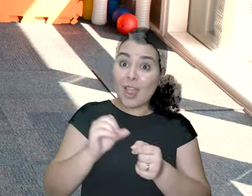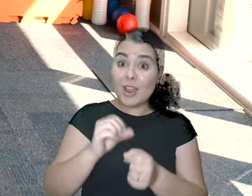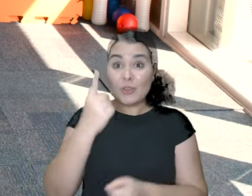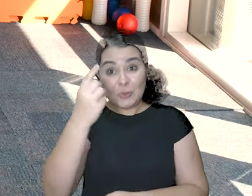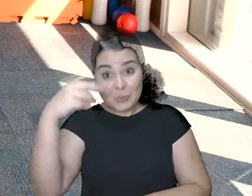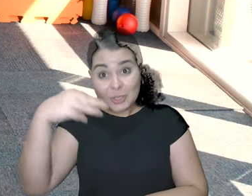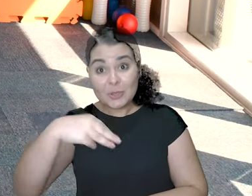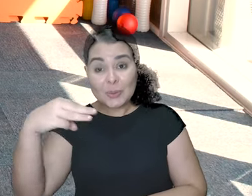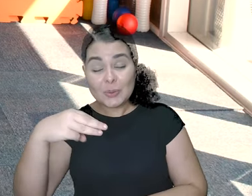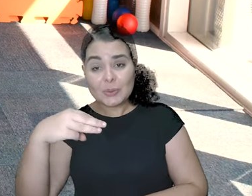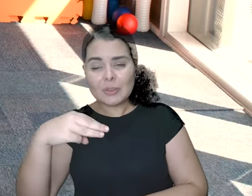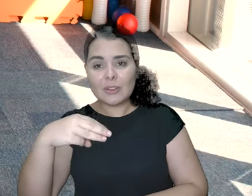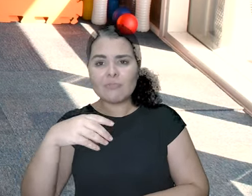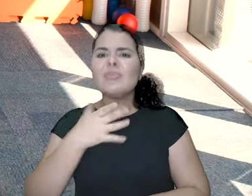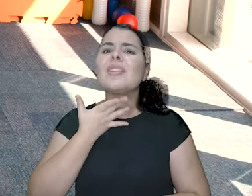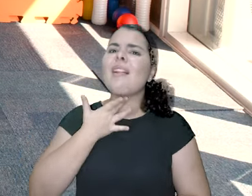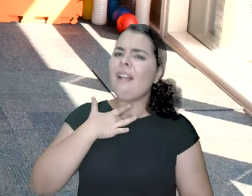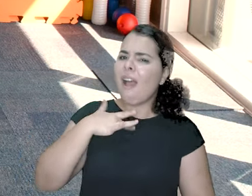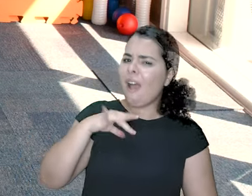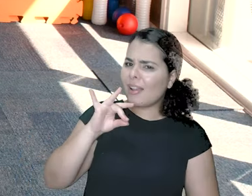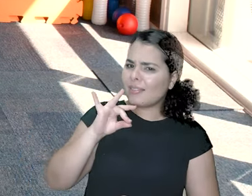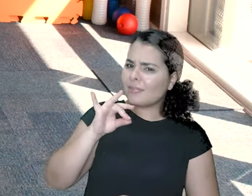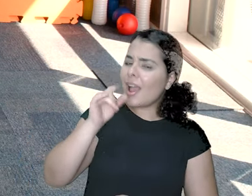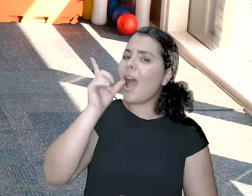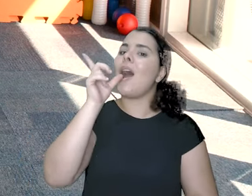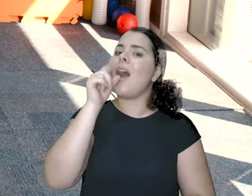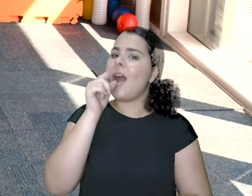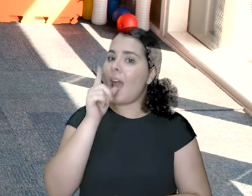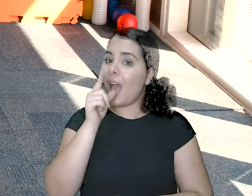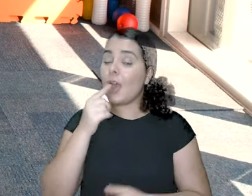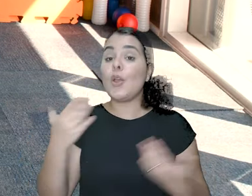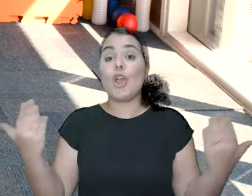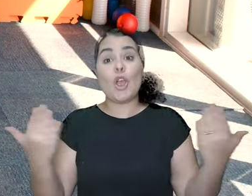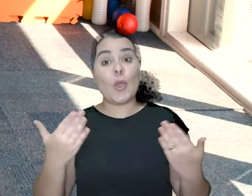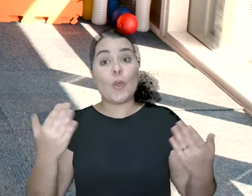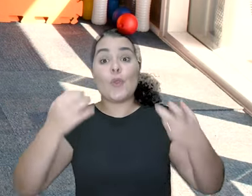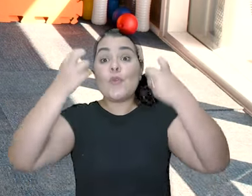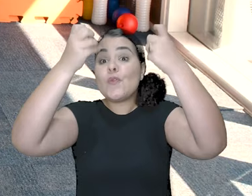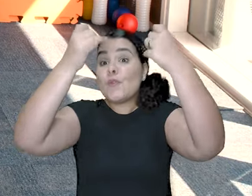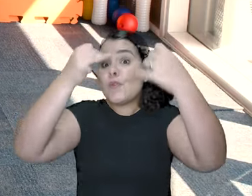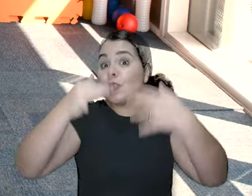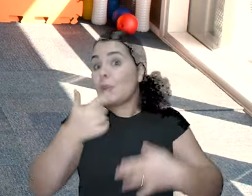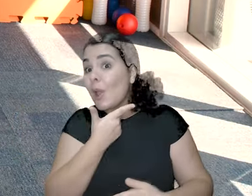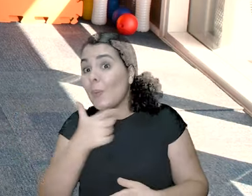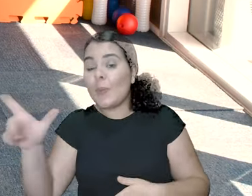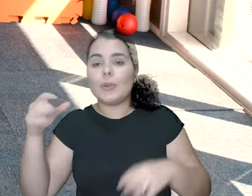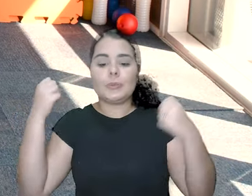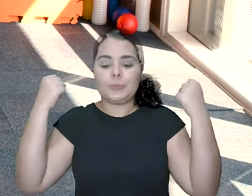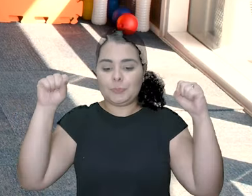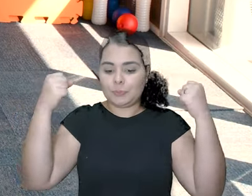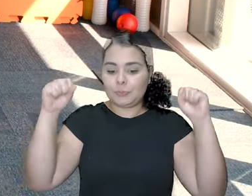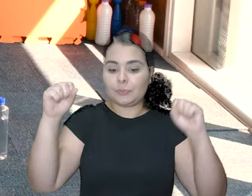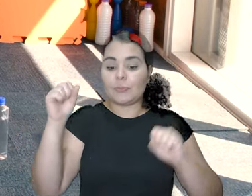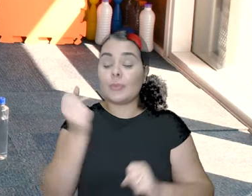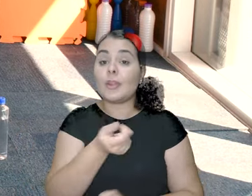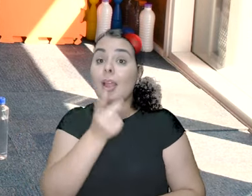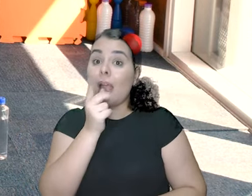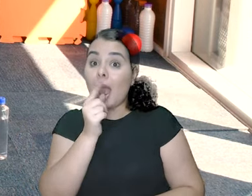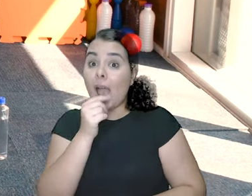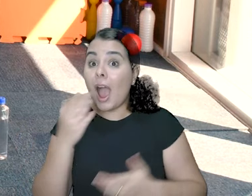já foi mais um minuto. Águinha se você precisar. Enquanto eu vou explicando o próximo exercício.